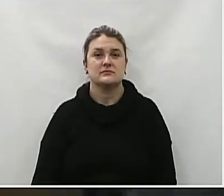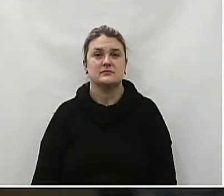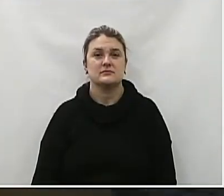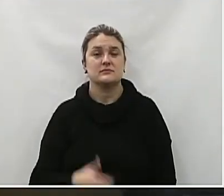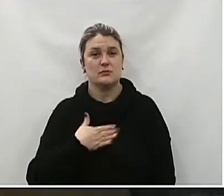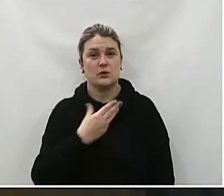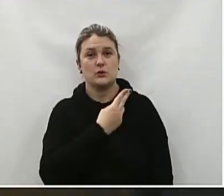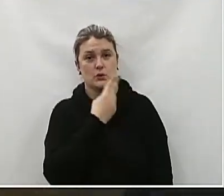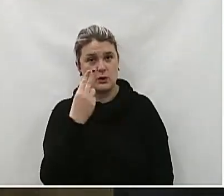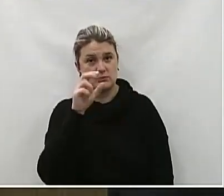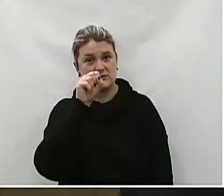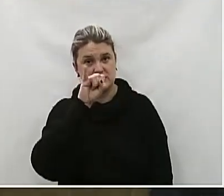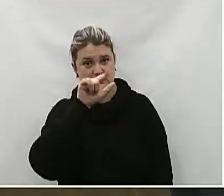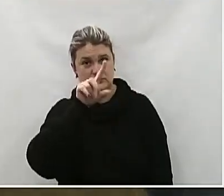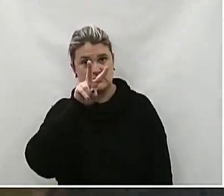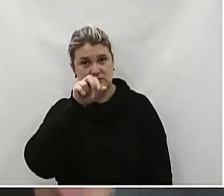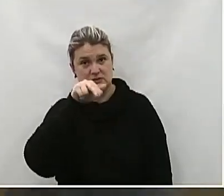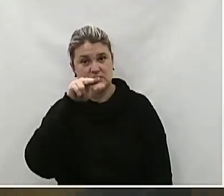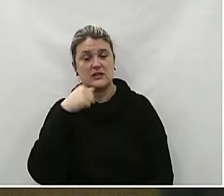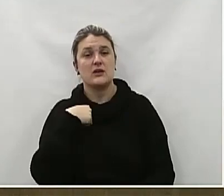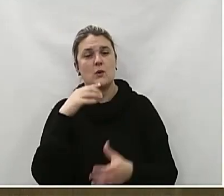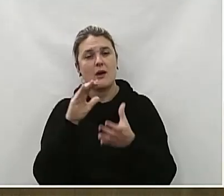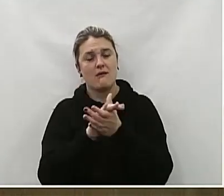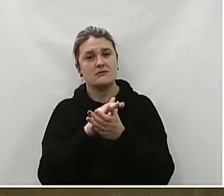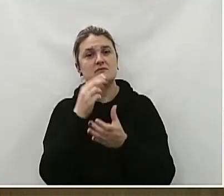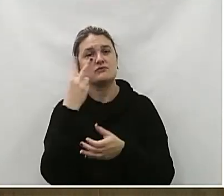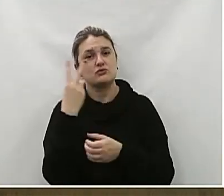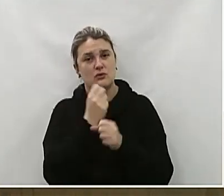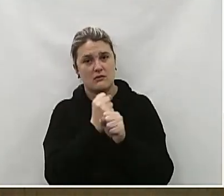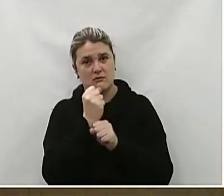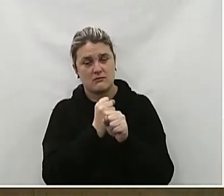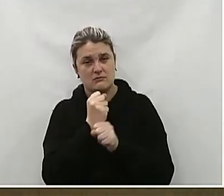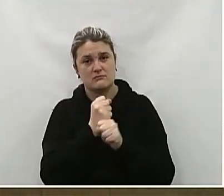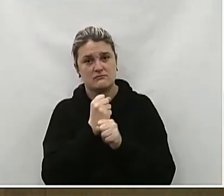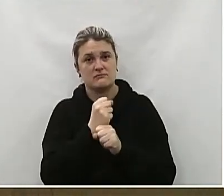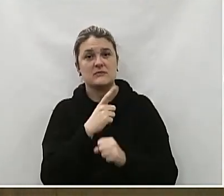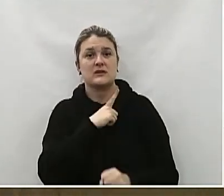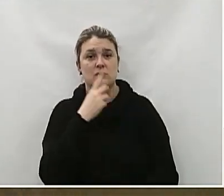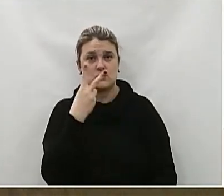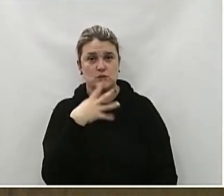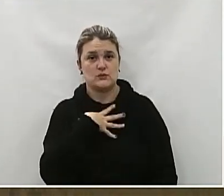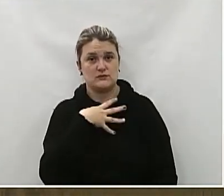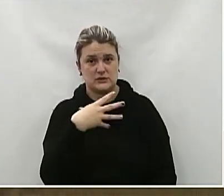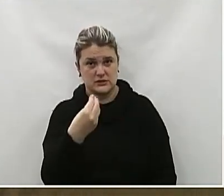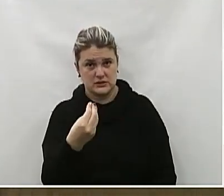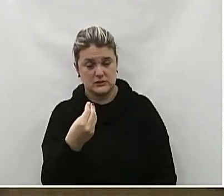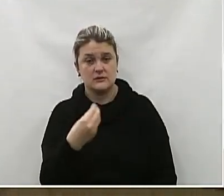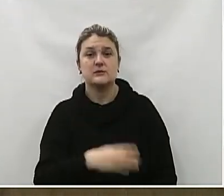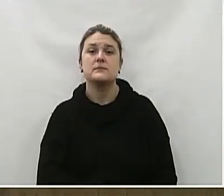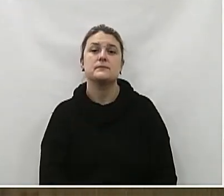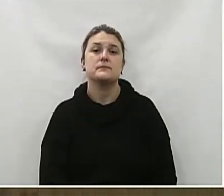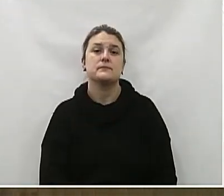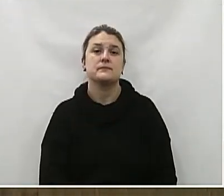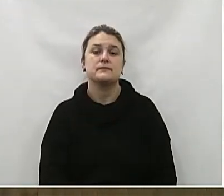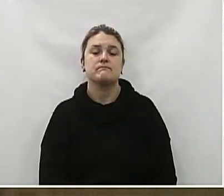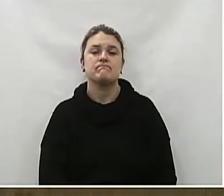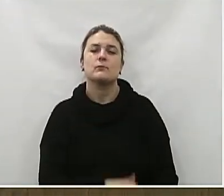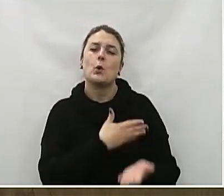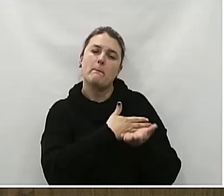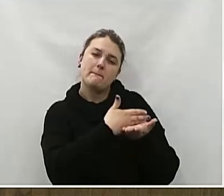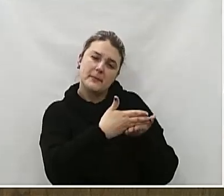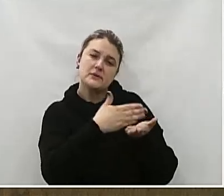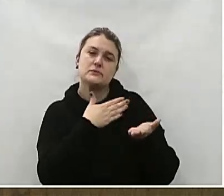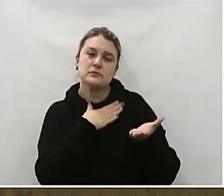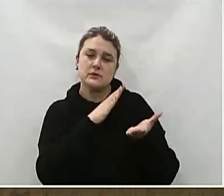Meu nome é Silvana Fui casada há 22 anos Tenho dois filhos No começo